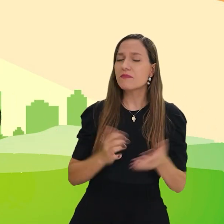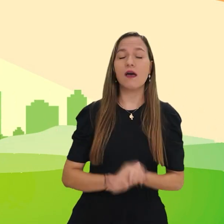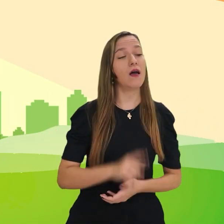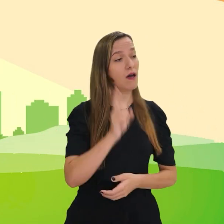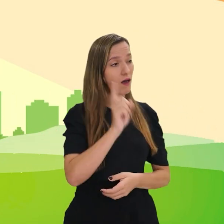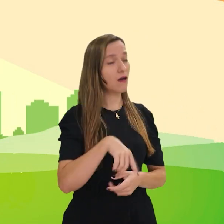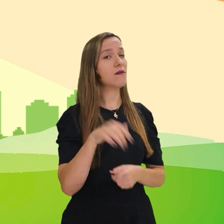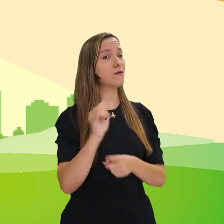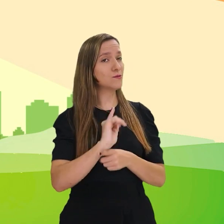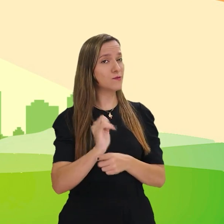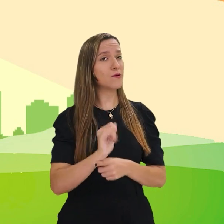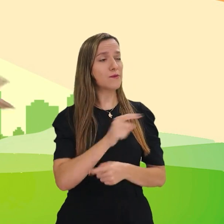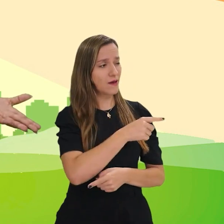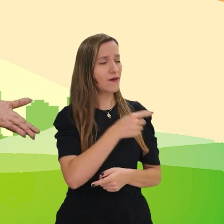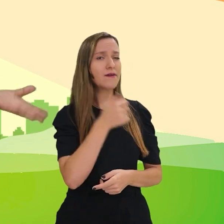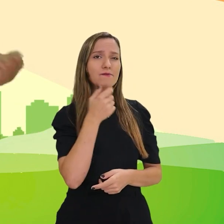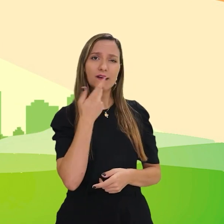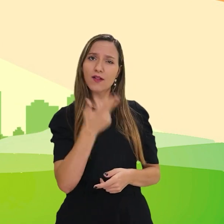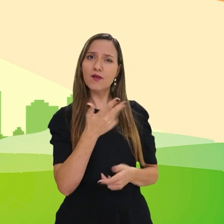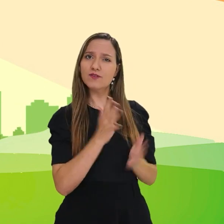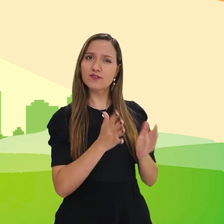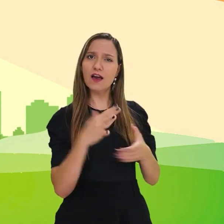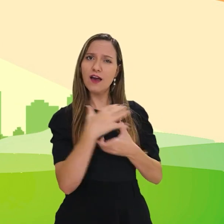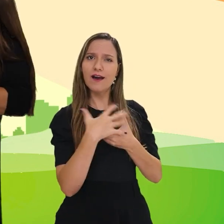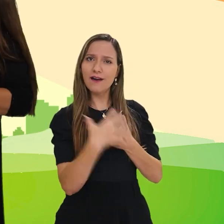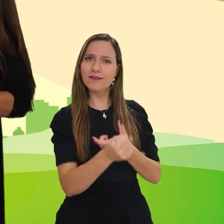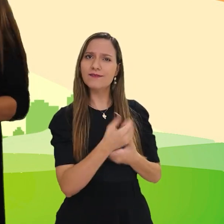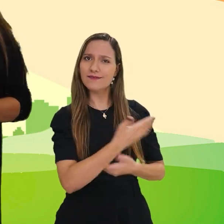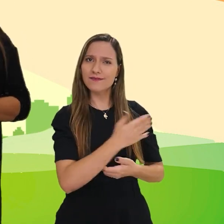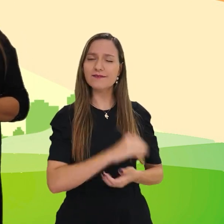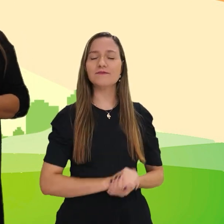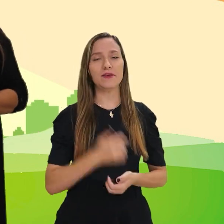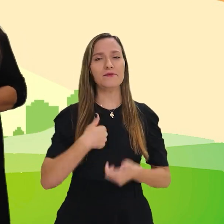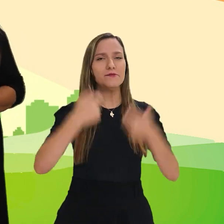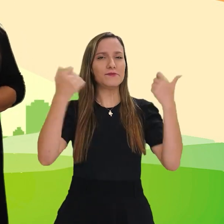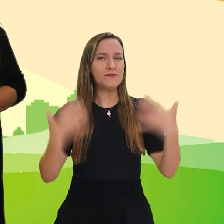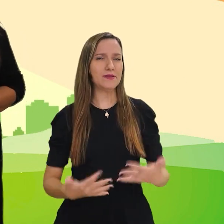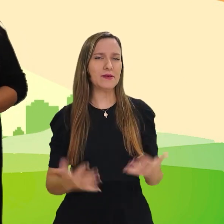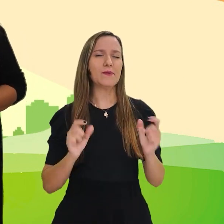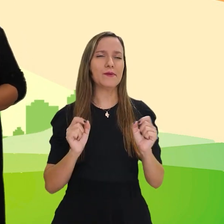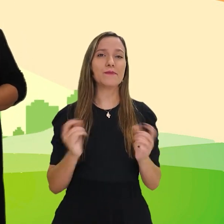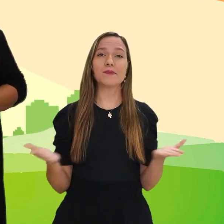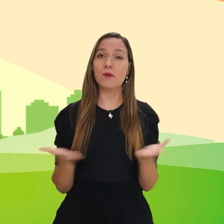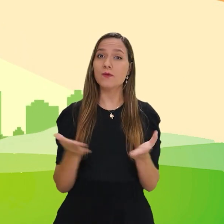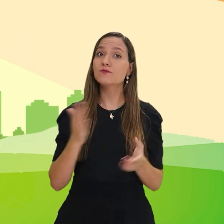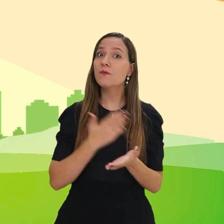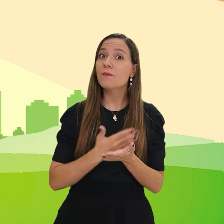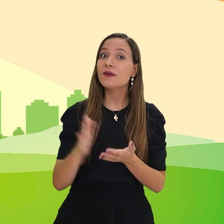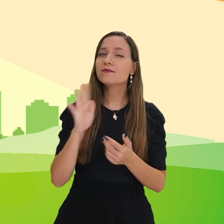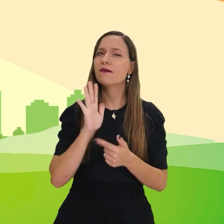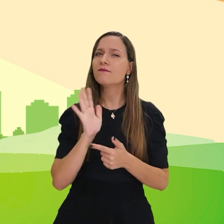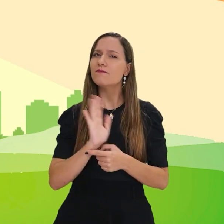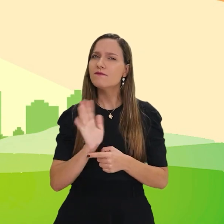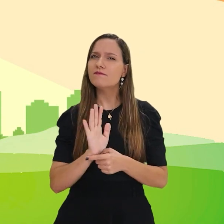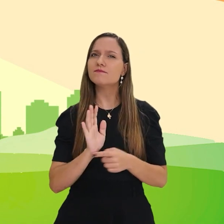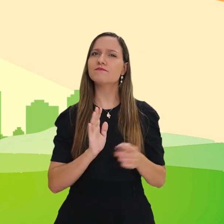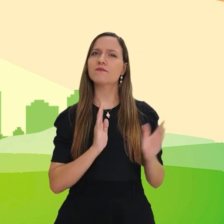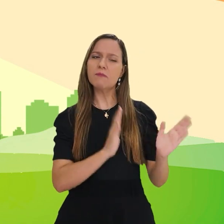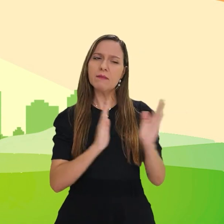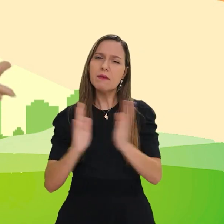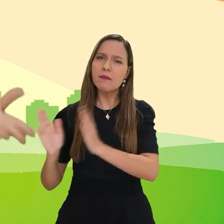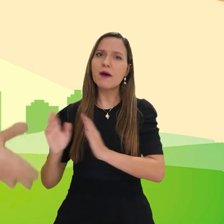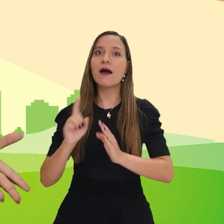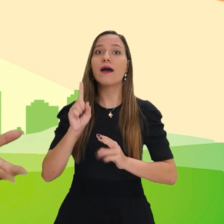streaming? Está no YouTube, que a Mariana falou. Vou explicar. É que hoje vamos